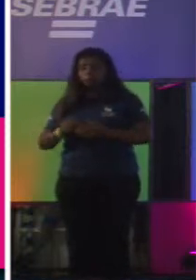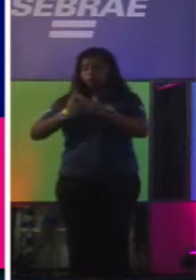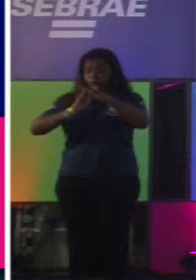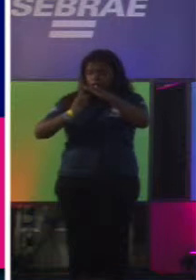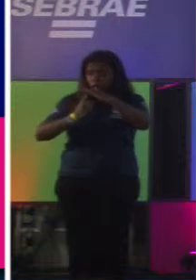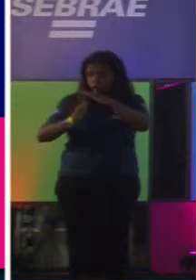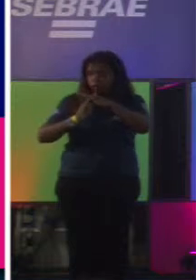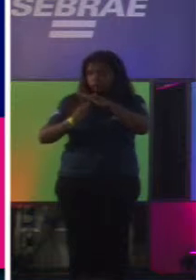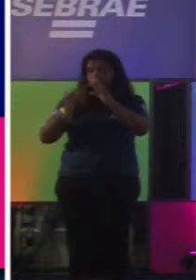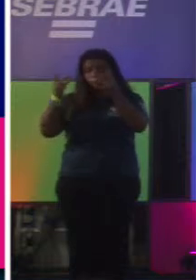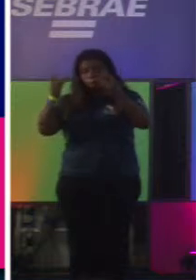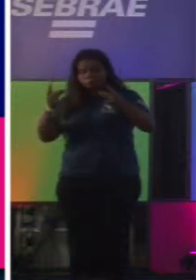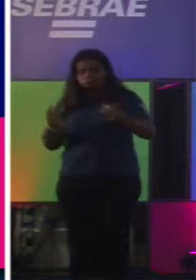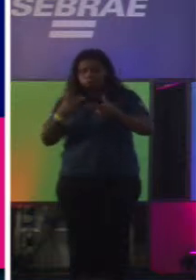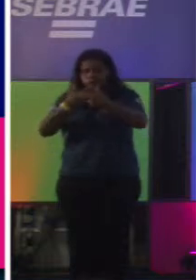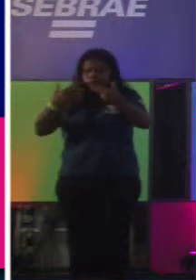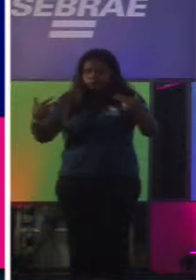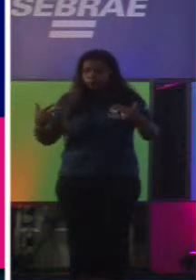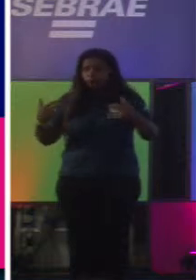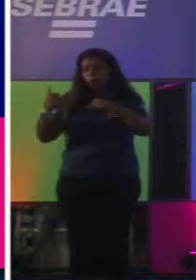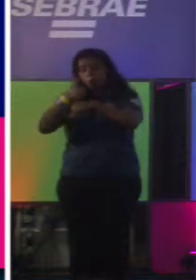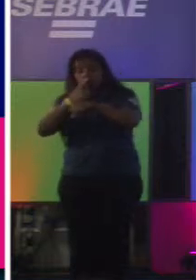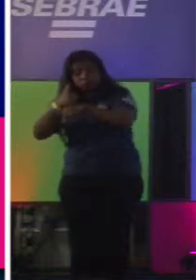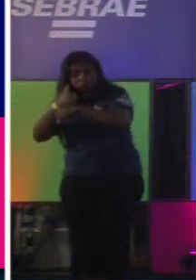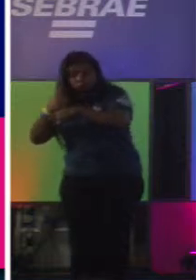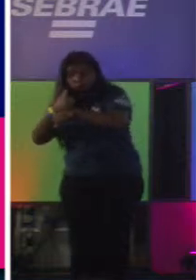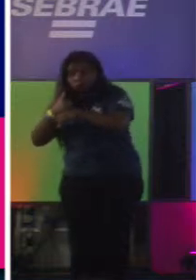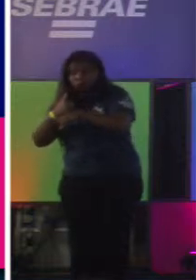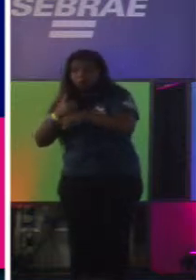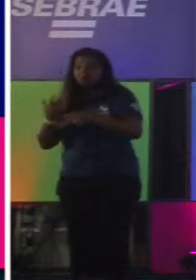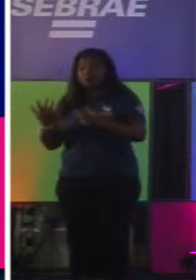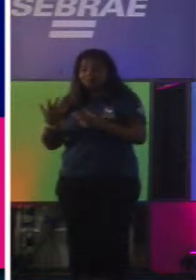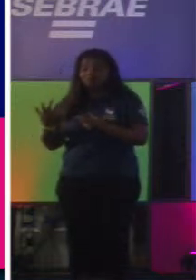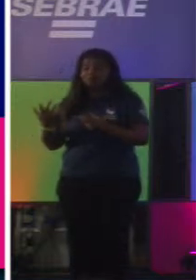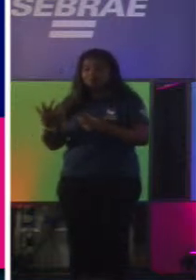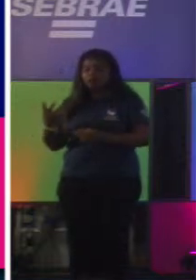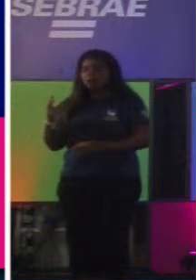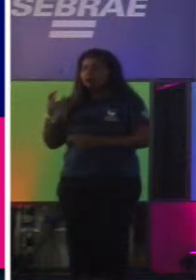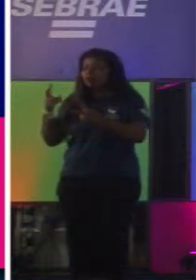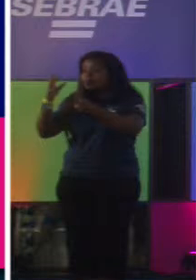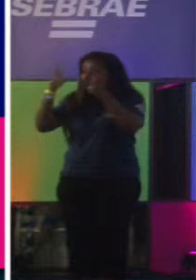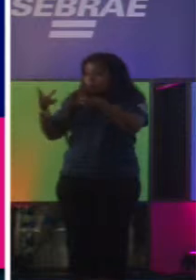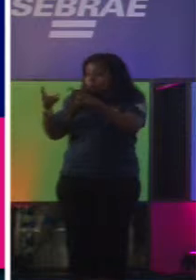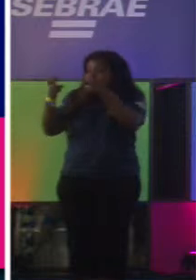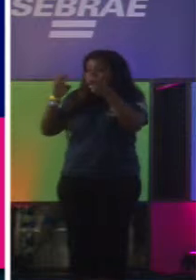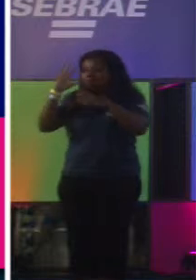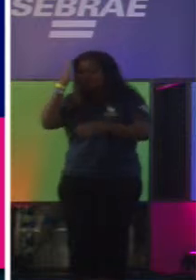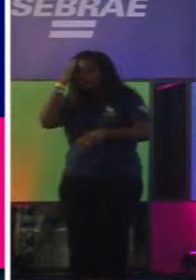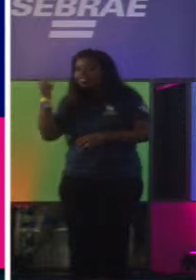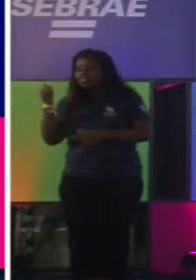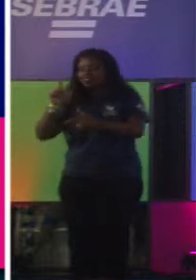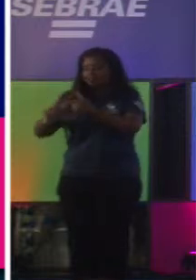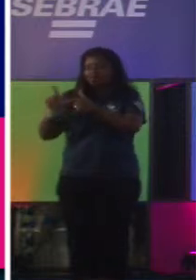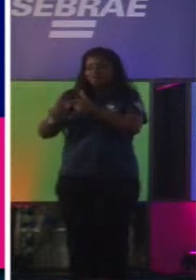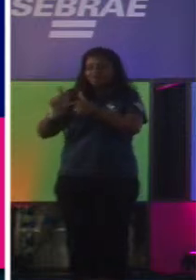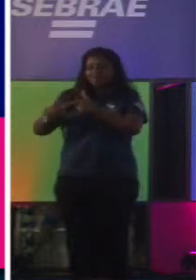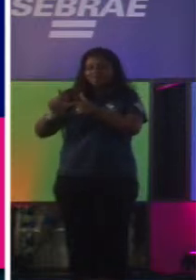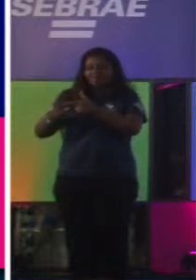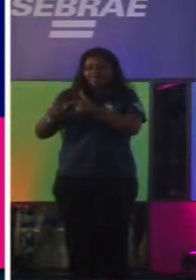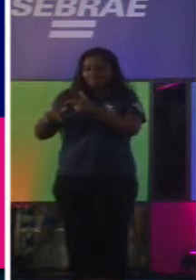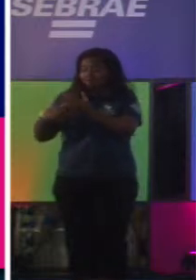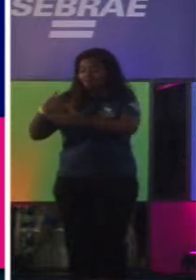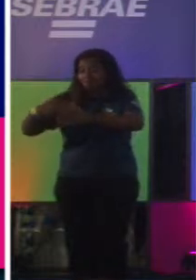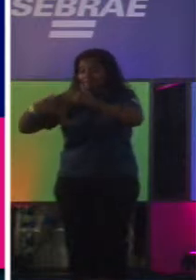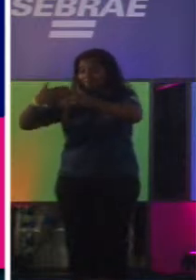características. Ele tem uma dor. Ele tem consciência dessa dor. Então, ai, Bruno, esse é um problema, o cara só não sabe. Não é o teu cliente